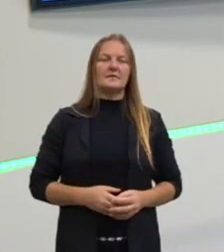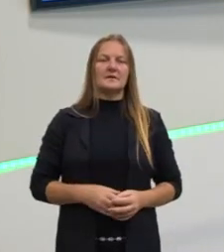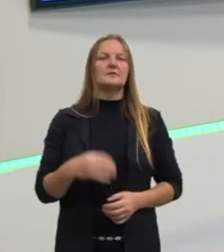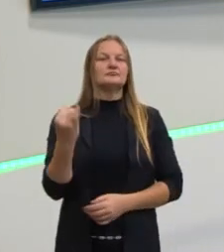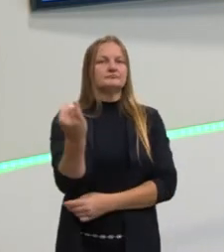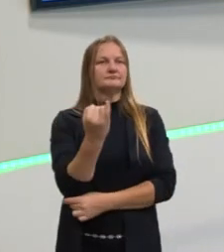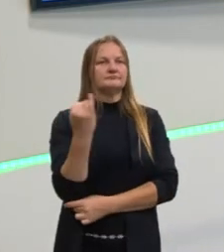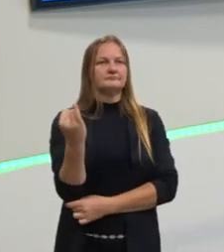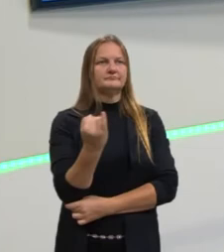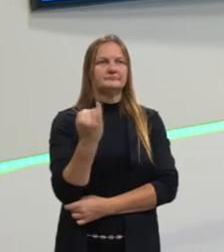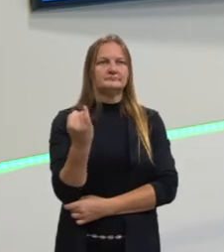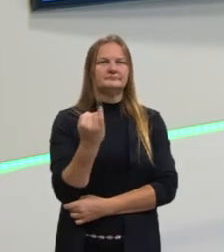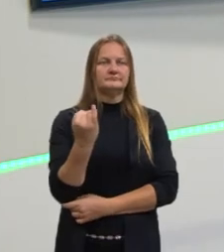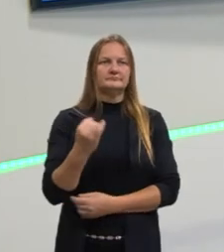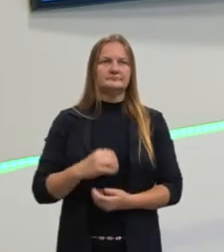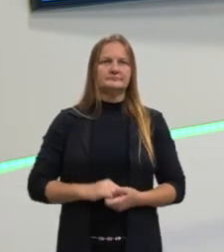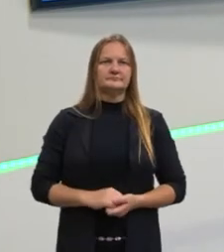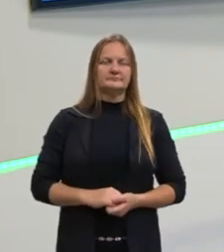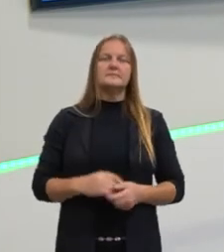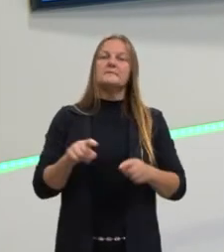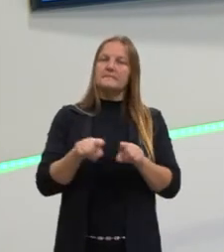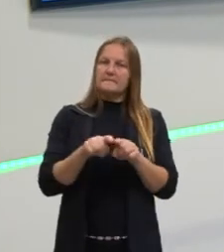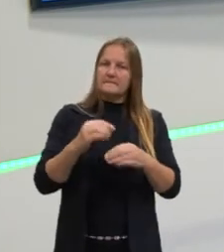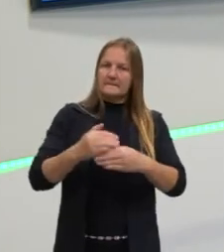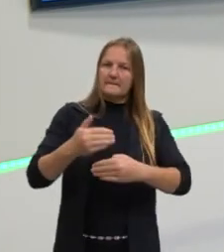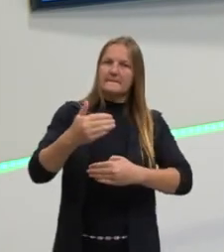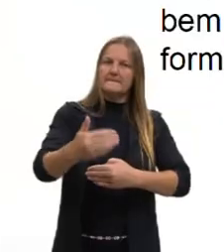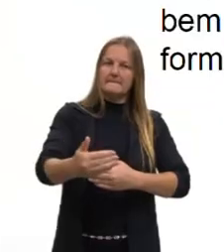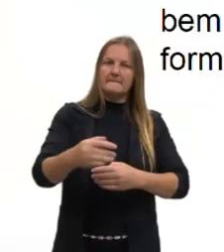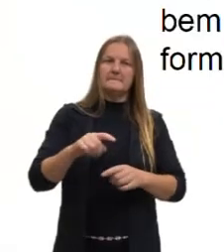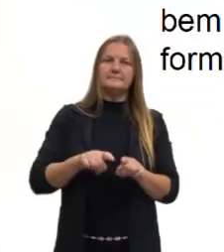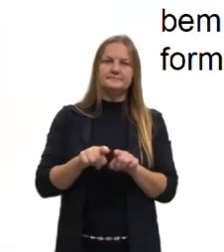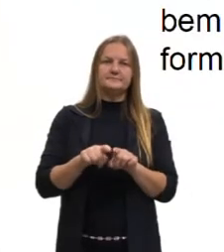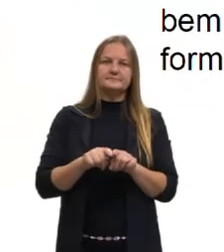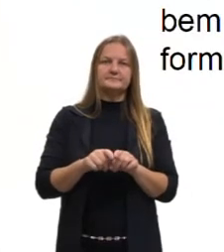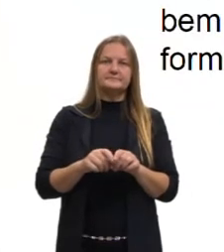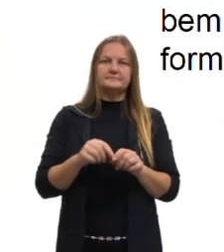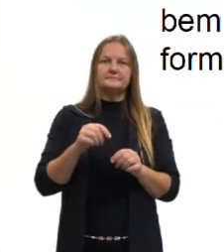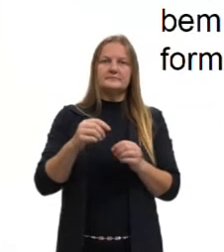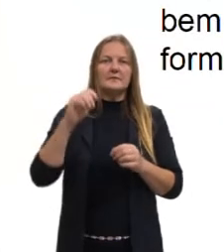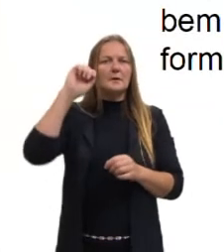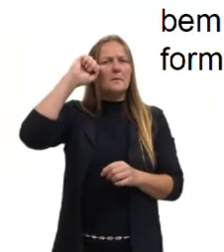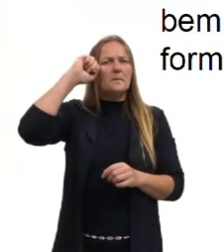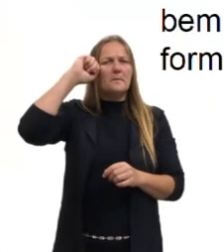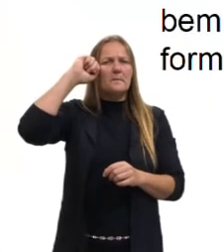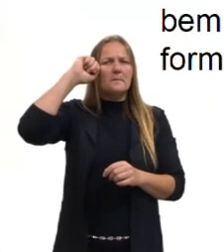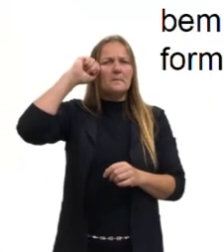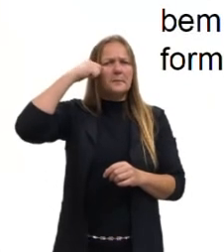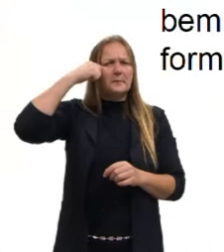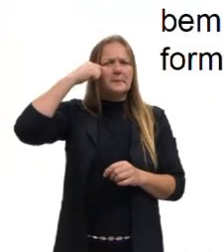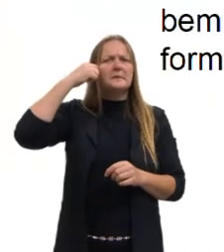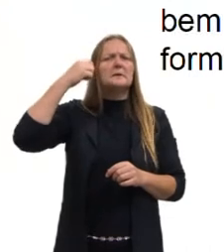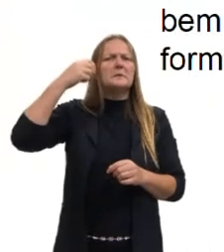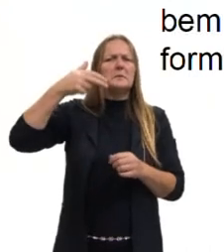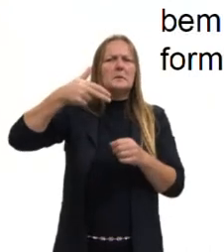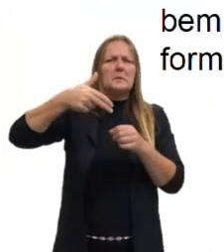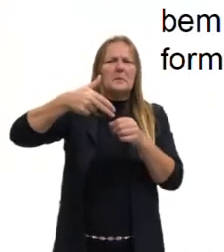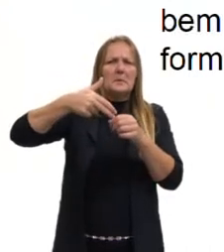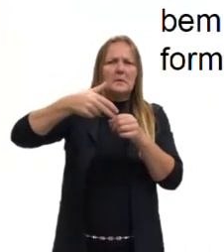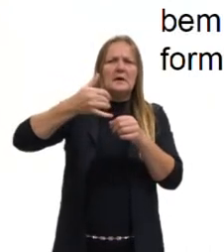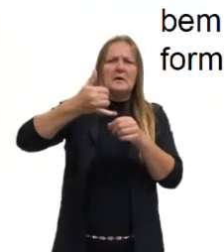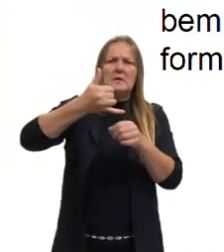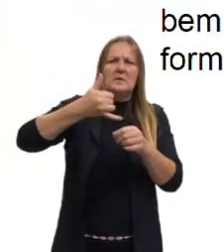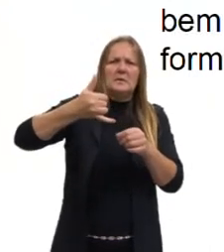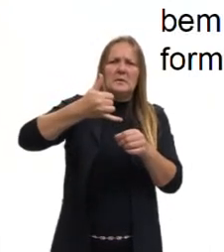bem importante. Além disso, o derramamento de óleo contribuiu